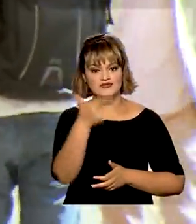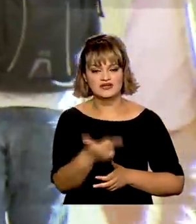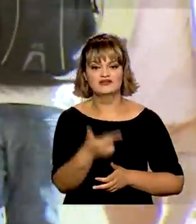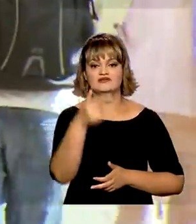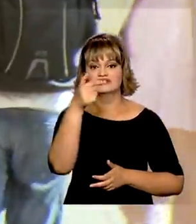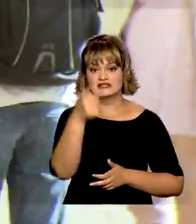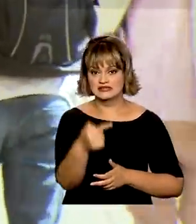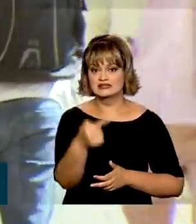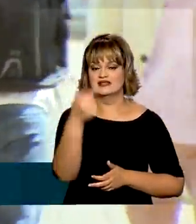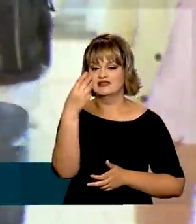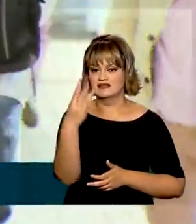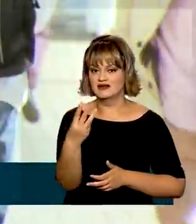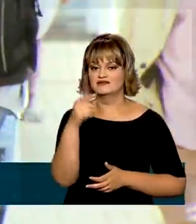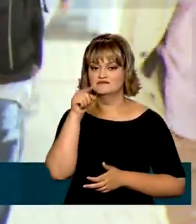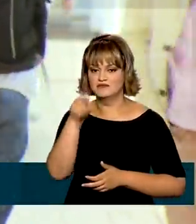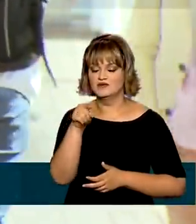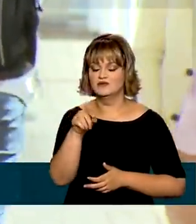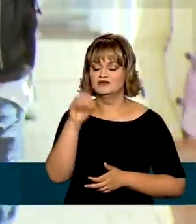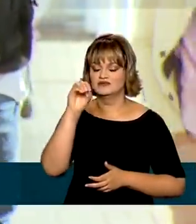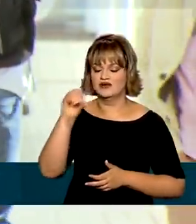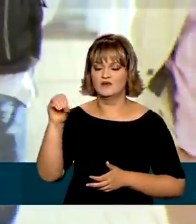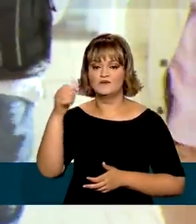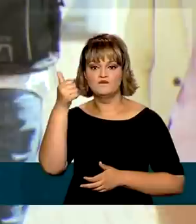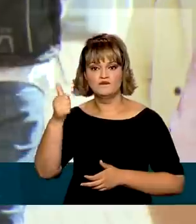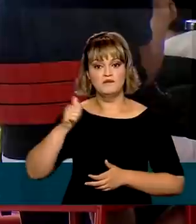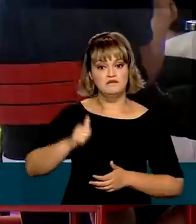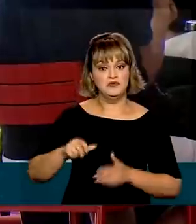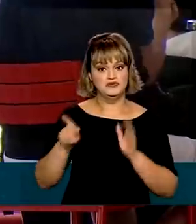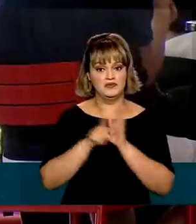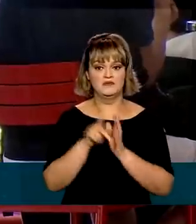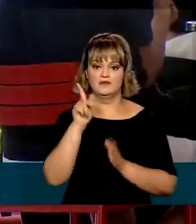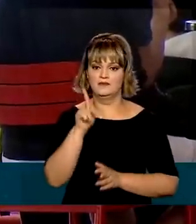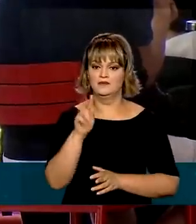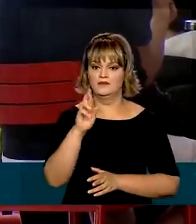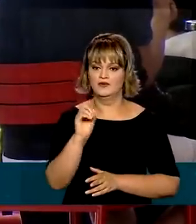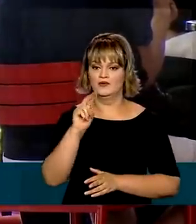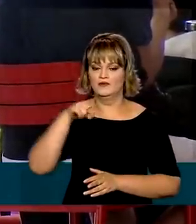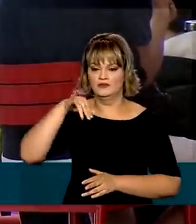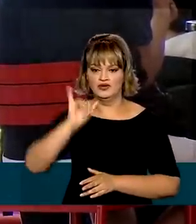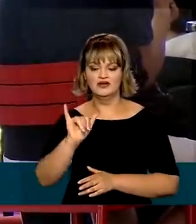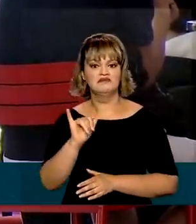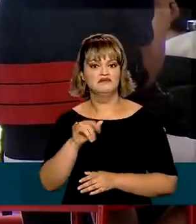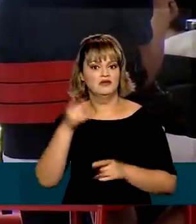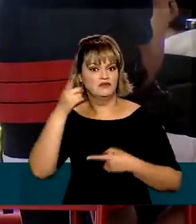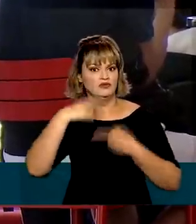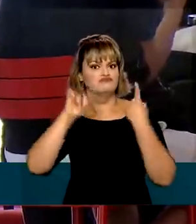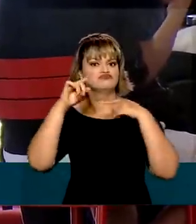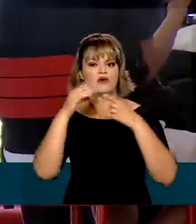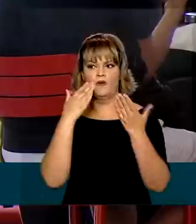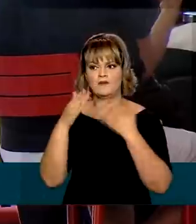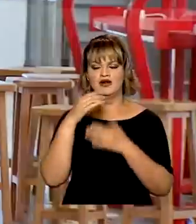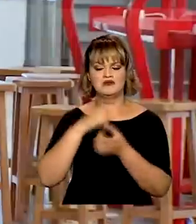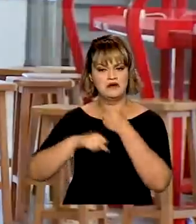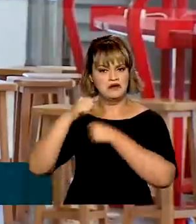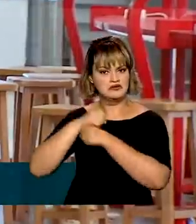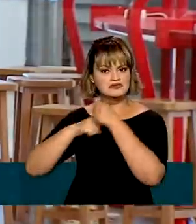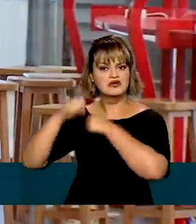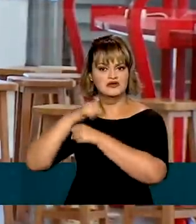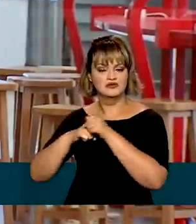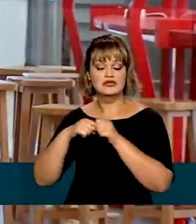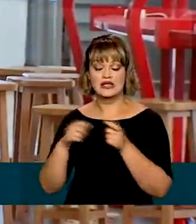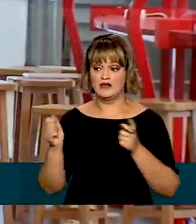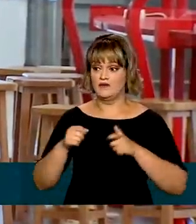São 273 mil e uma bolsas do ProUni, superando a quantidade ofertada em anos anteriores e